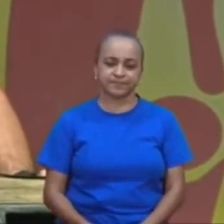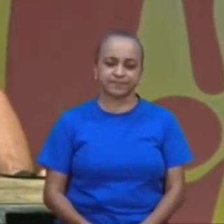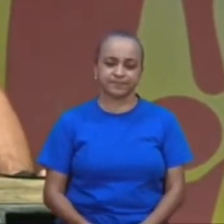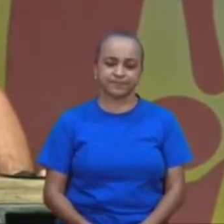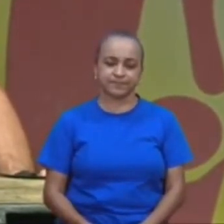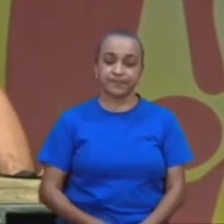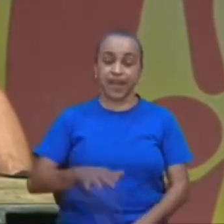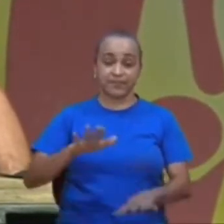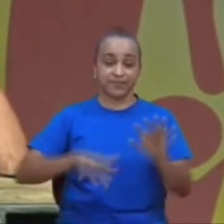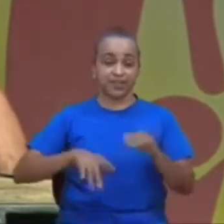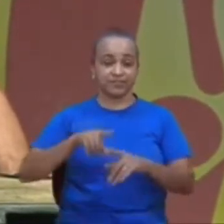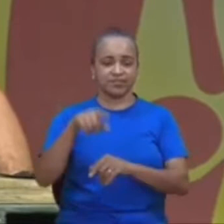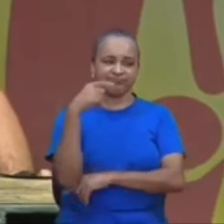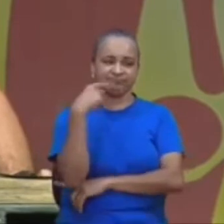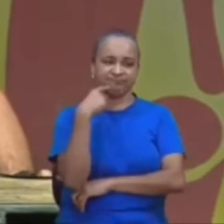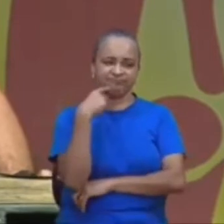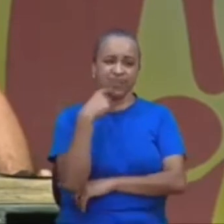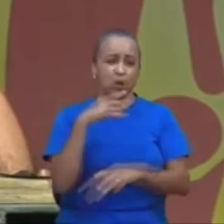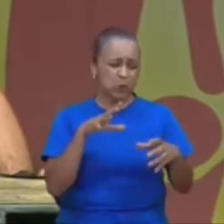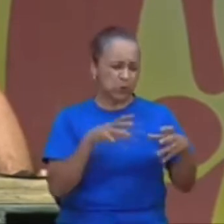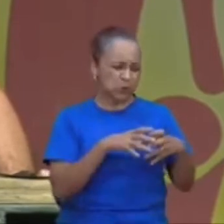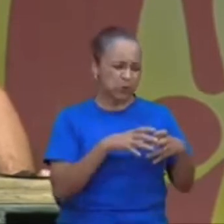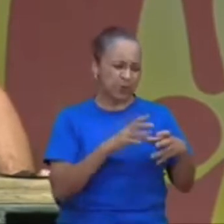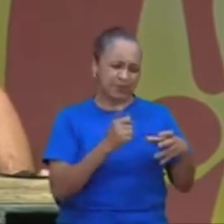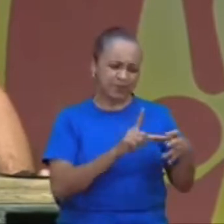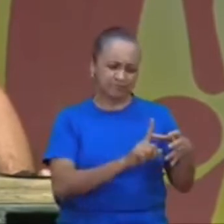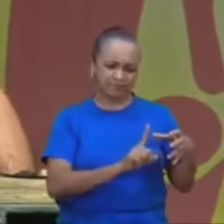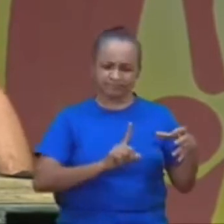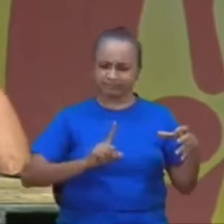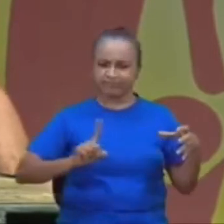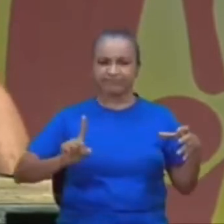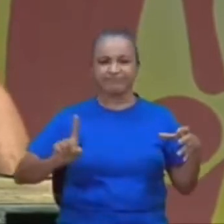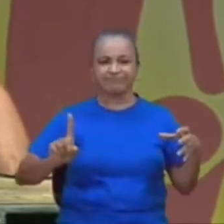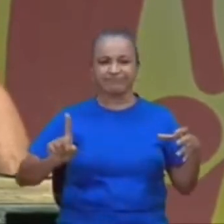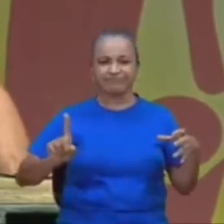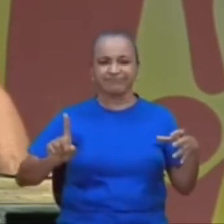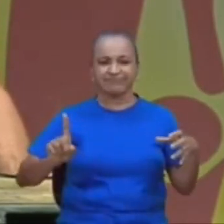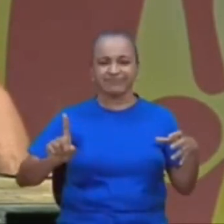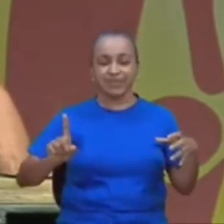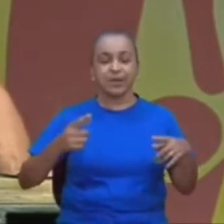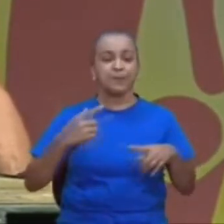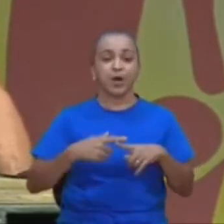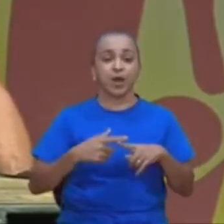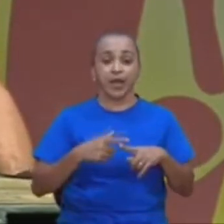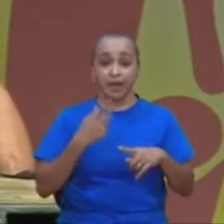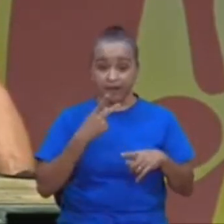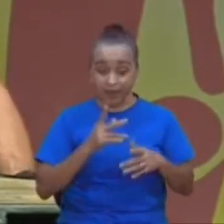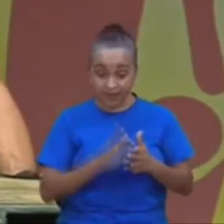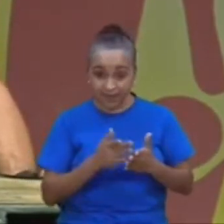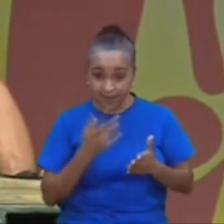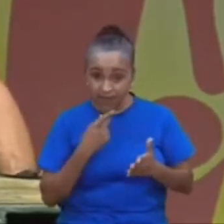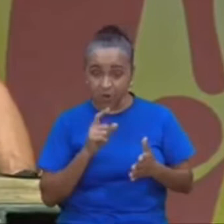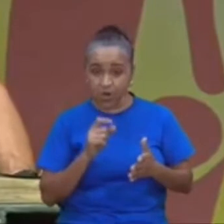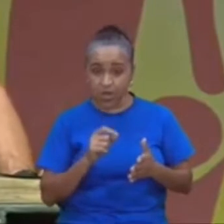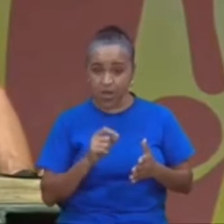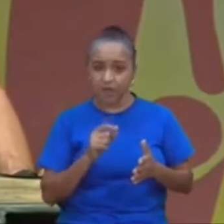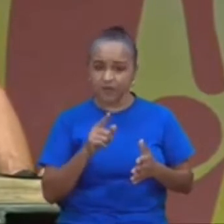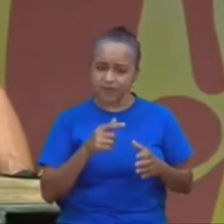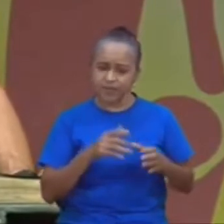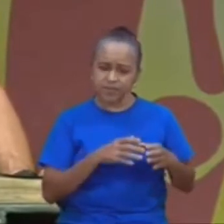às vezes você tem que deixar certas pessoas, para você, porque, a Bíblia diz, tire o velho para botar o novo,